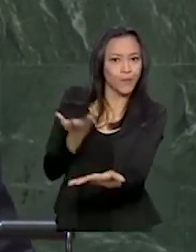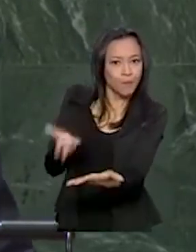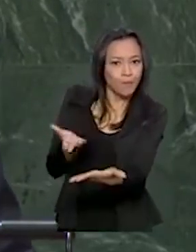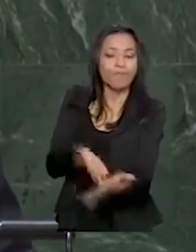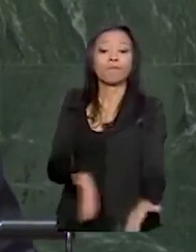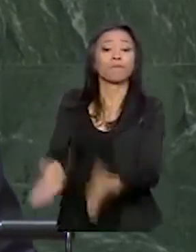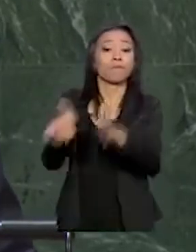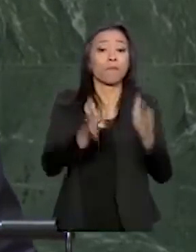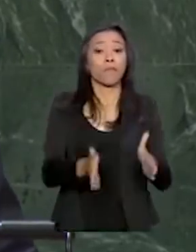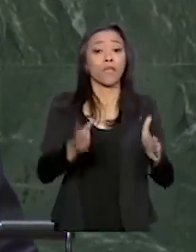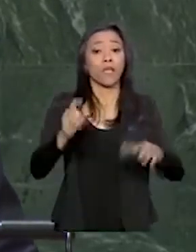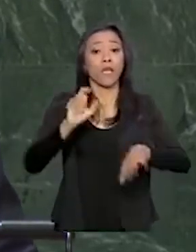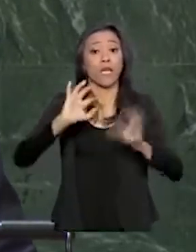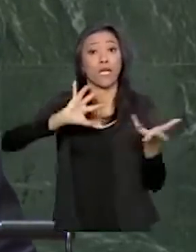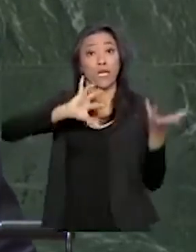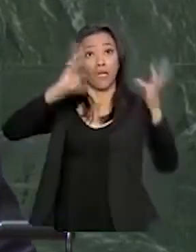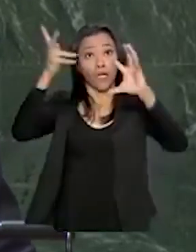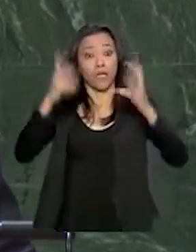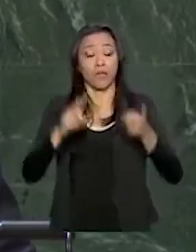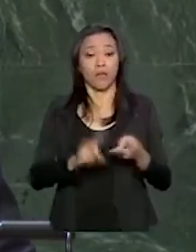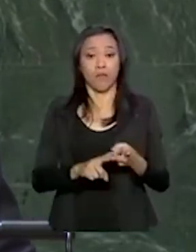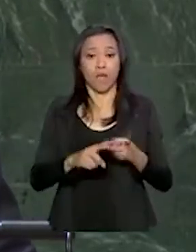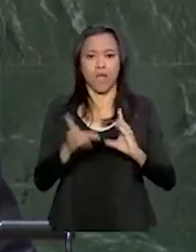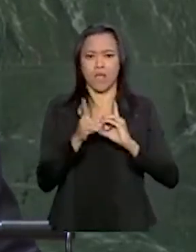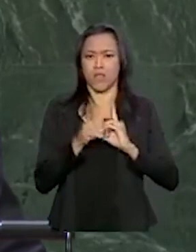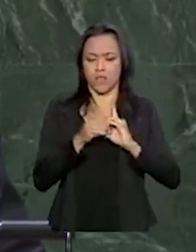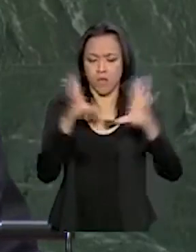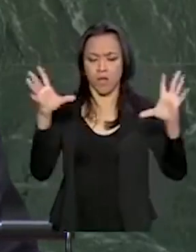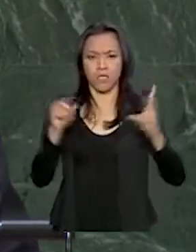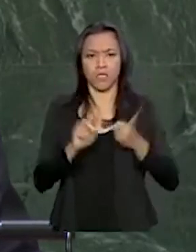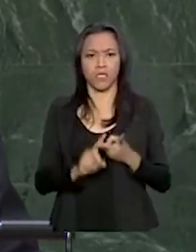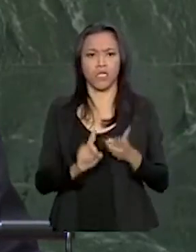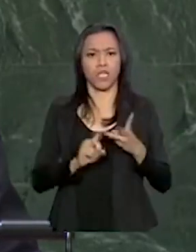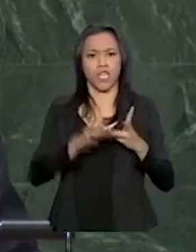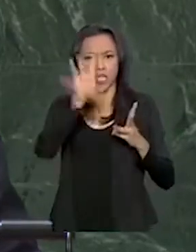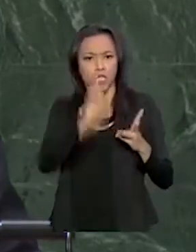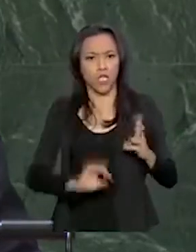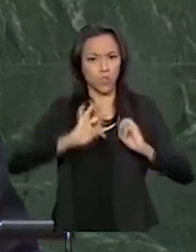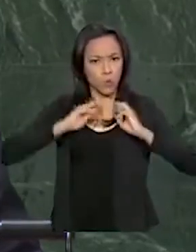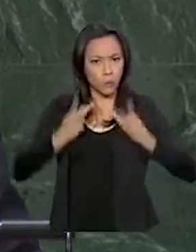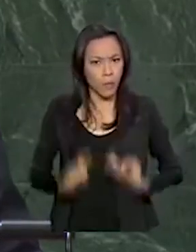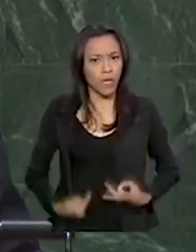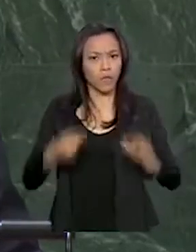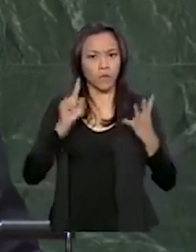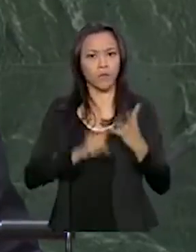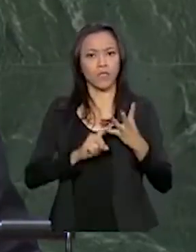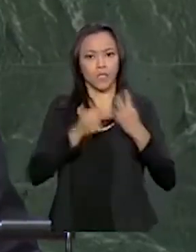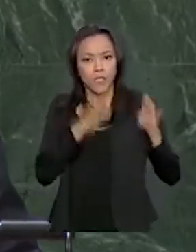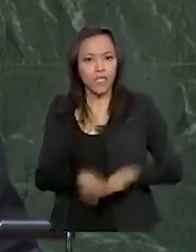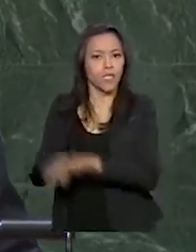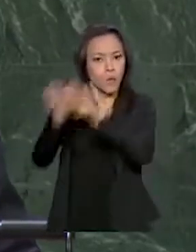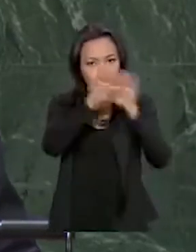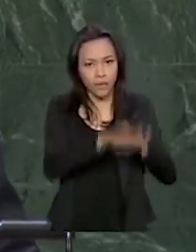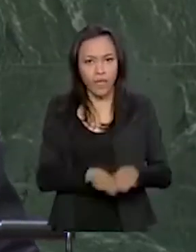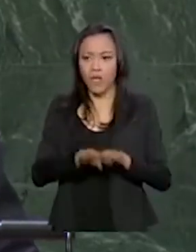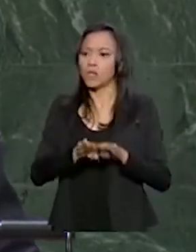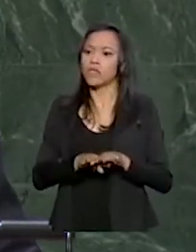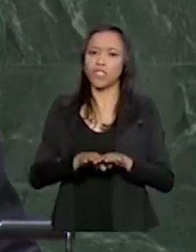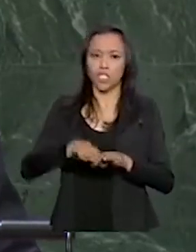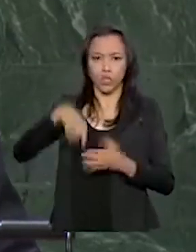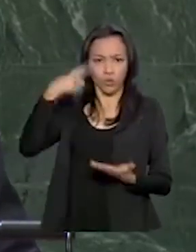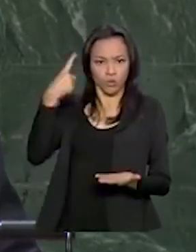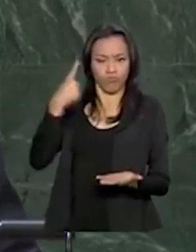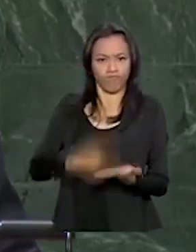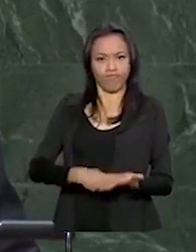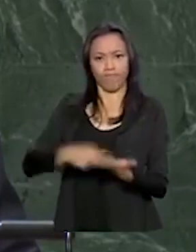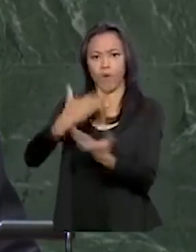clima, da democracia, dos direitos humanos, da igualdade de direitos e deveres entre homens e mulheres,